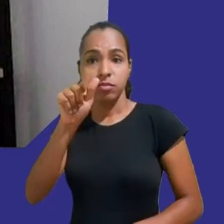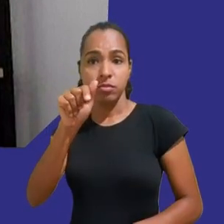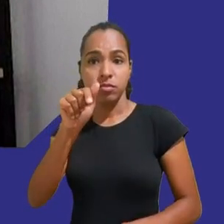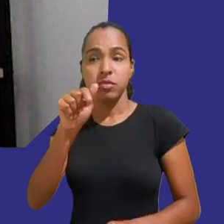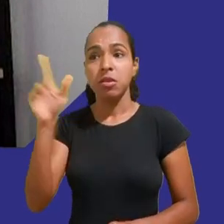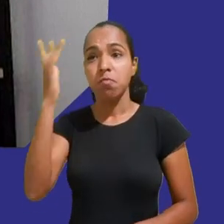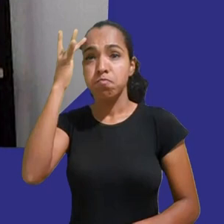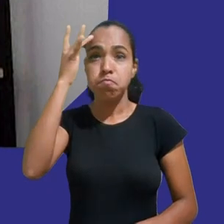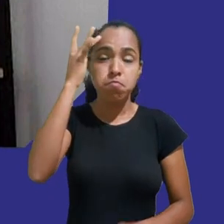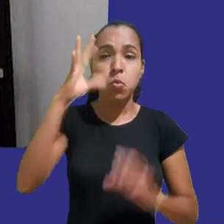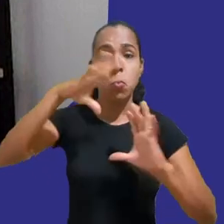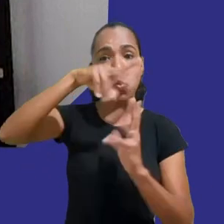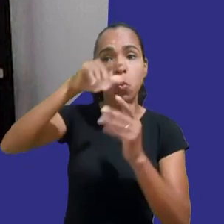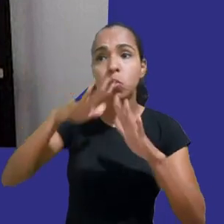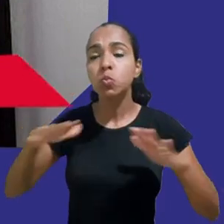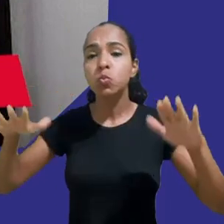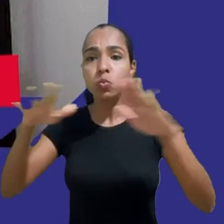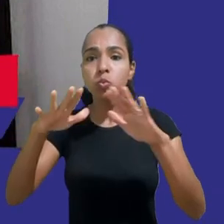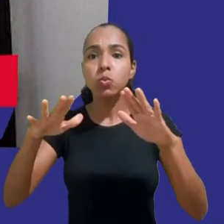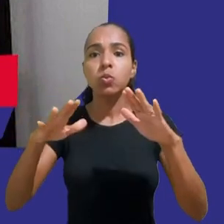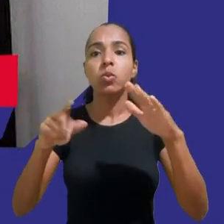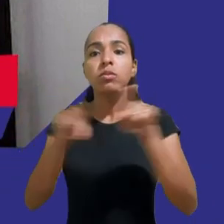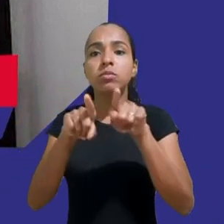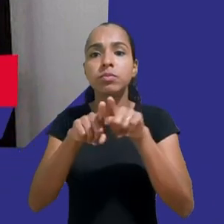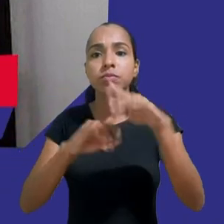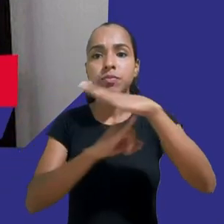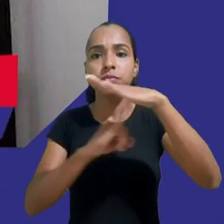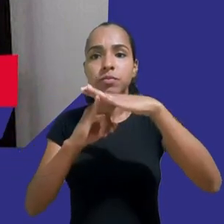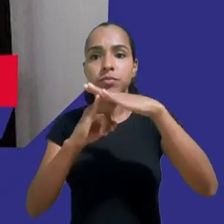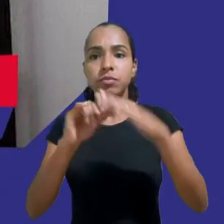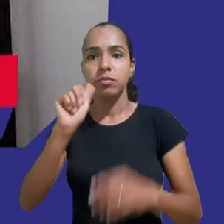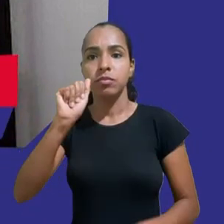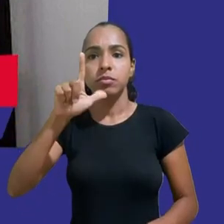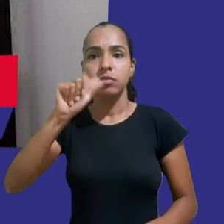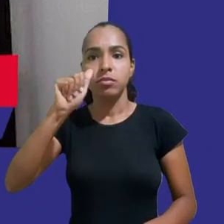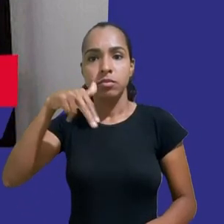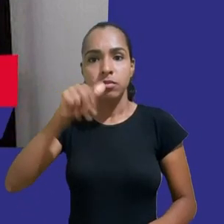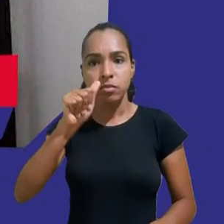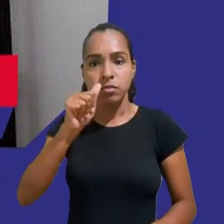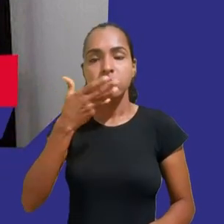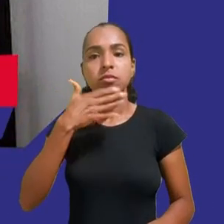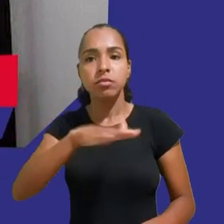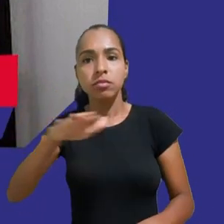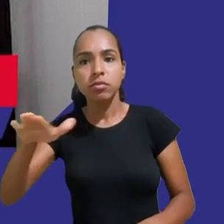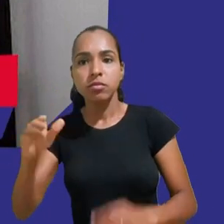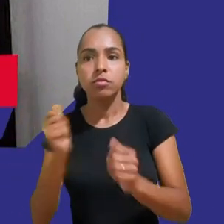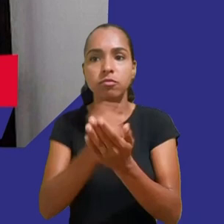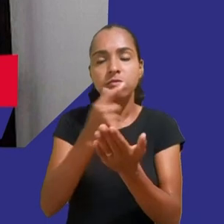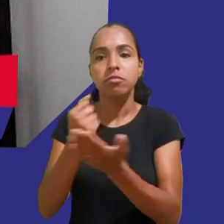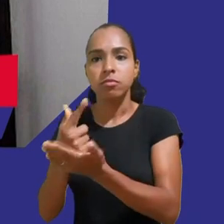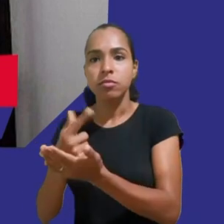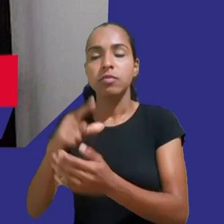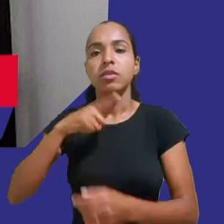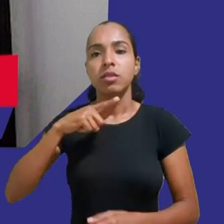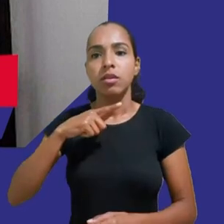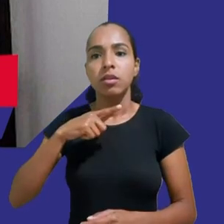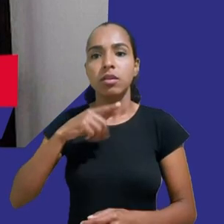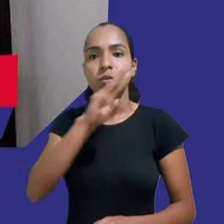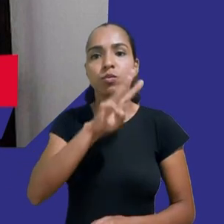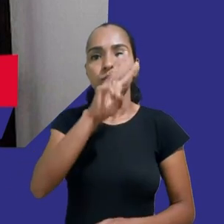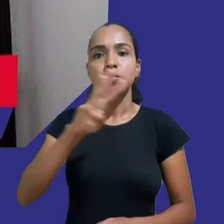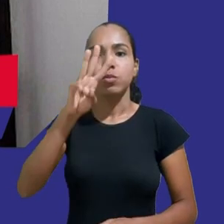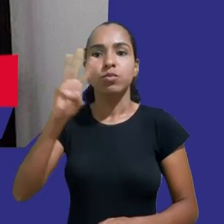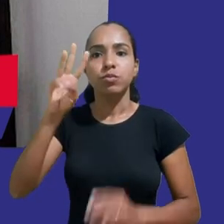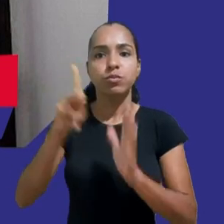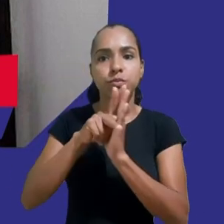Instituto Alana, por meio do programa Criança e Consumo. E essa versão traduzida está disponível no nosso site e nas nossas redes sociais. A